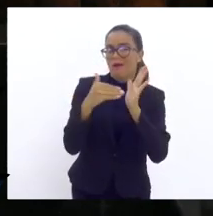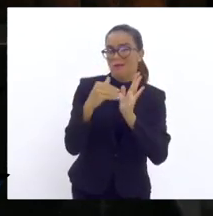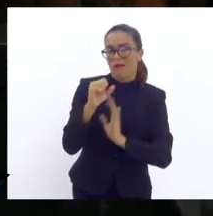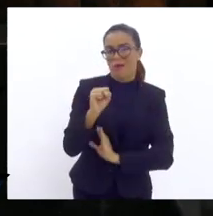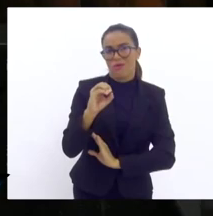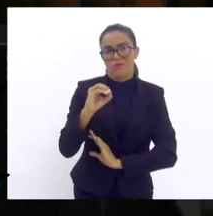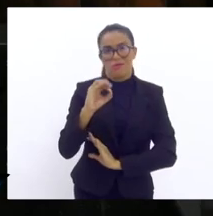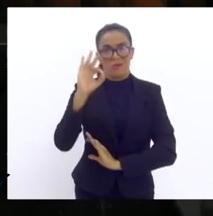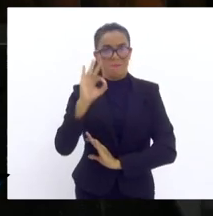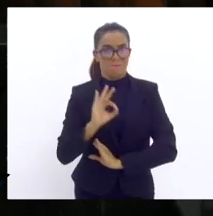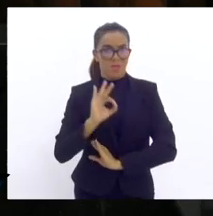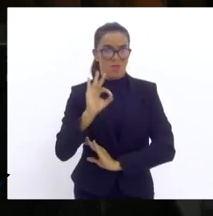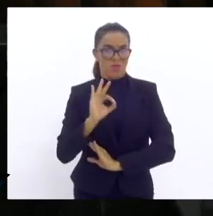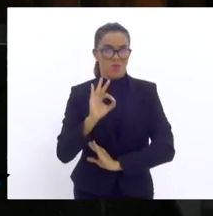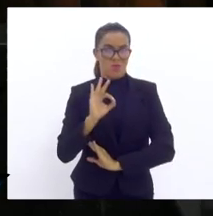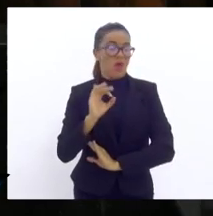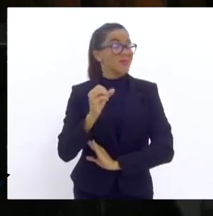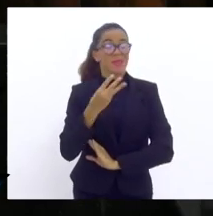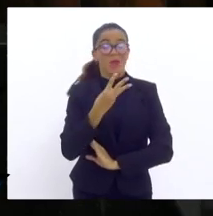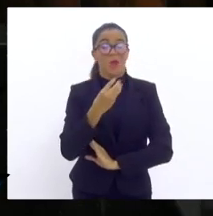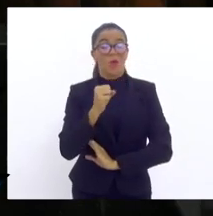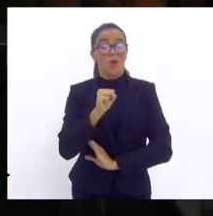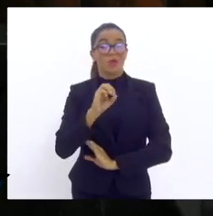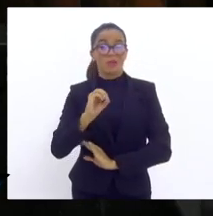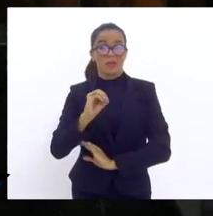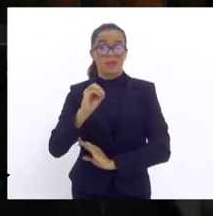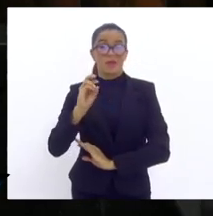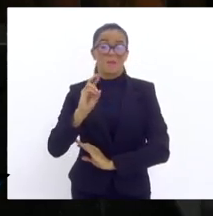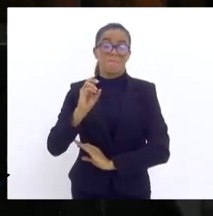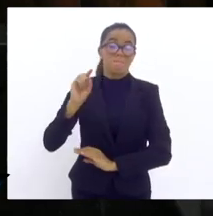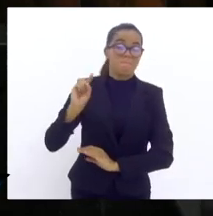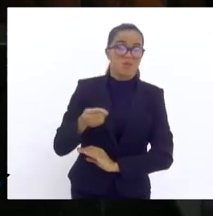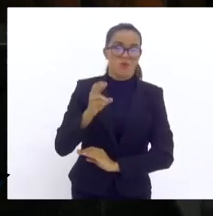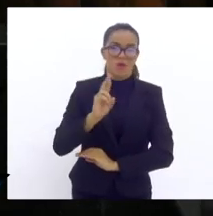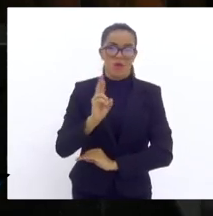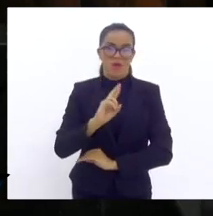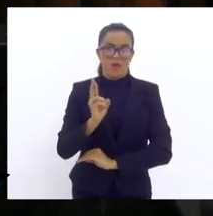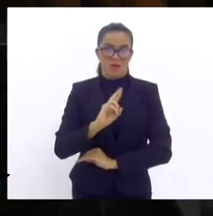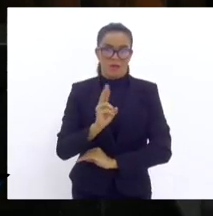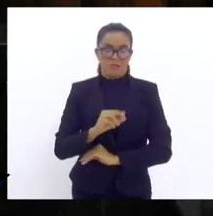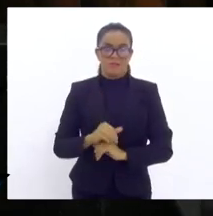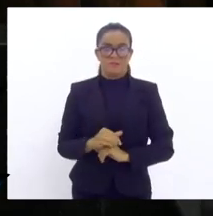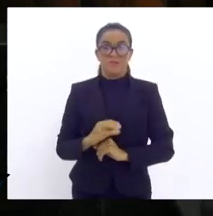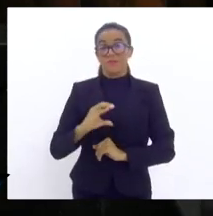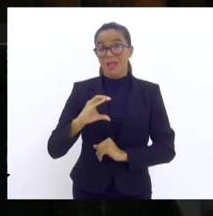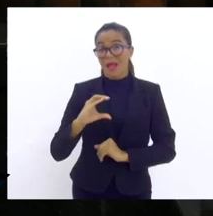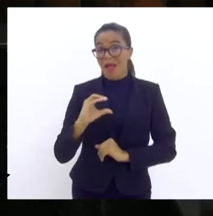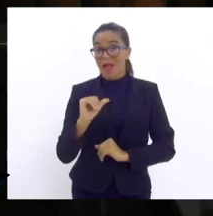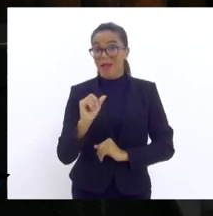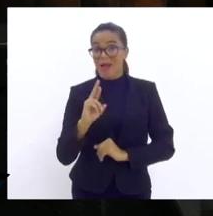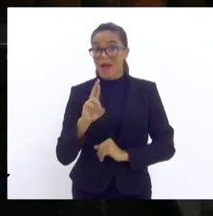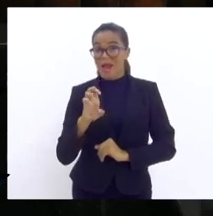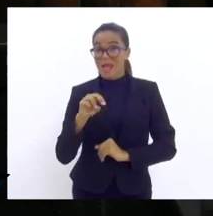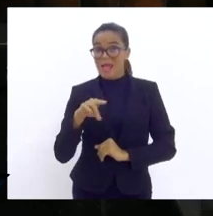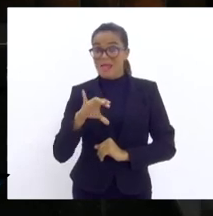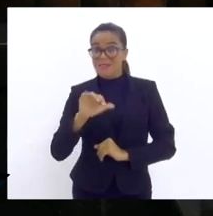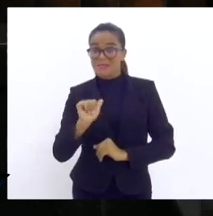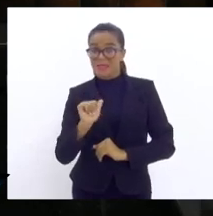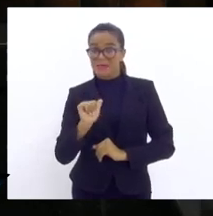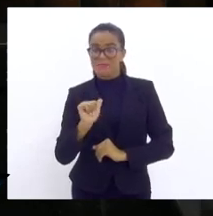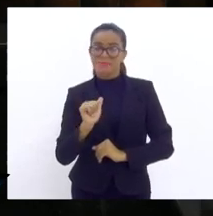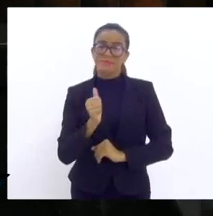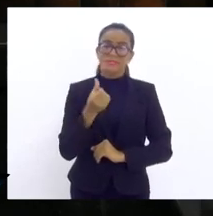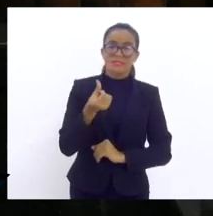mil reais. Prazo de carência possível, de 6 a 12 meses. E